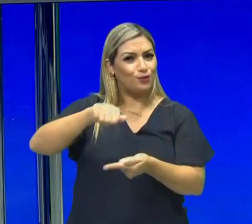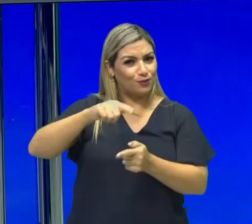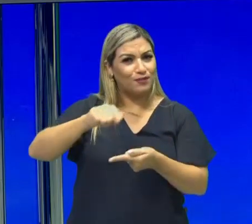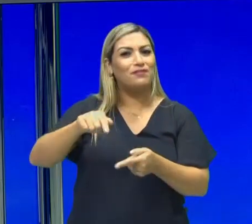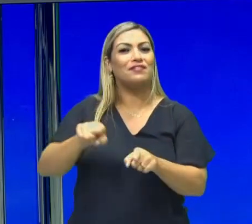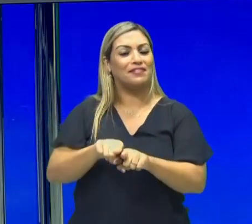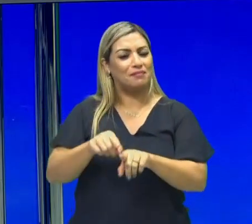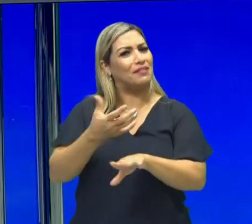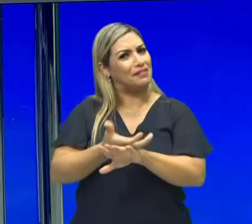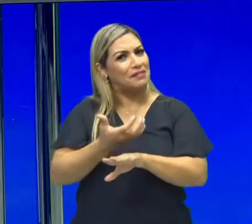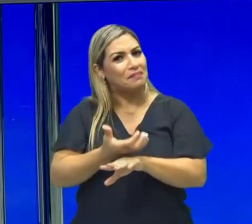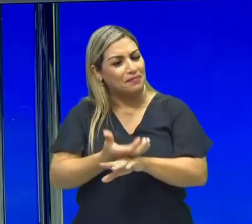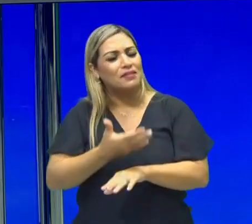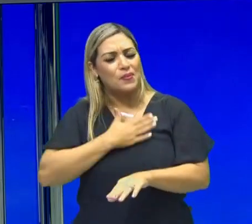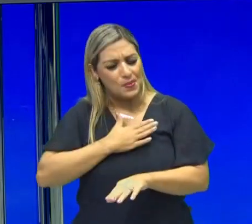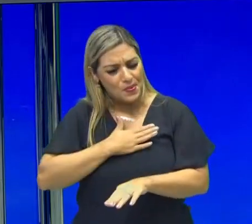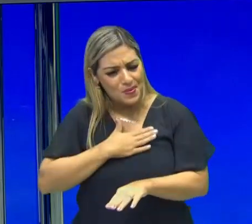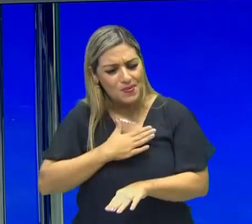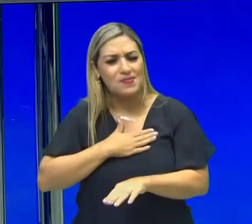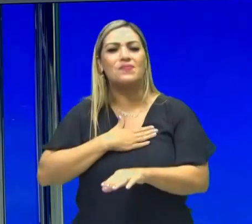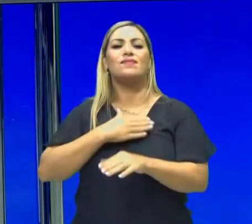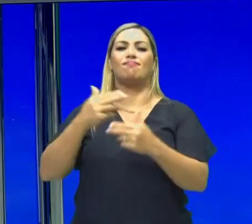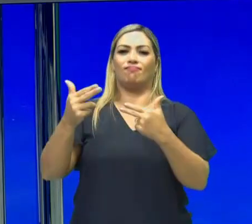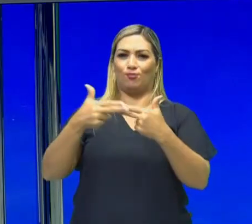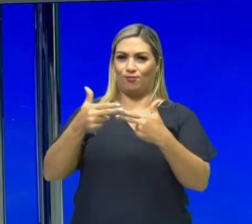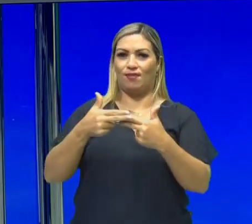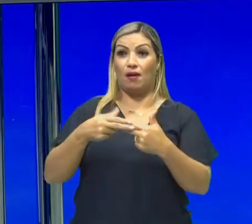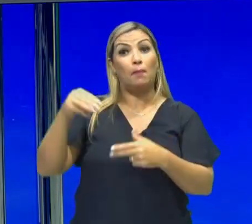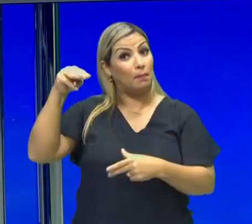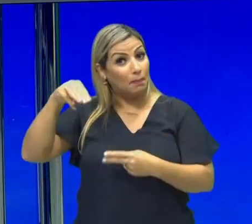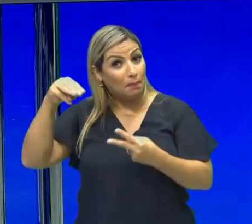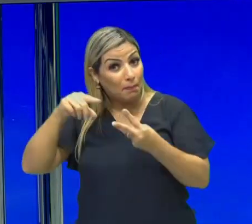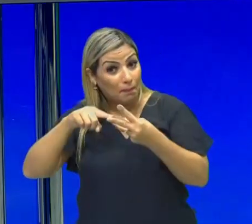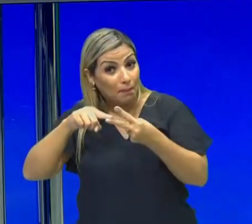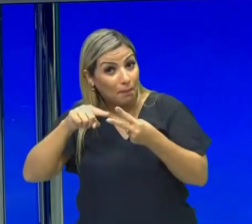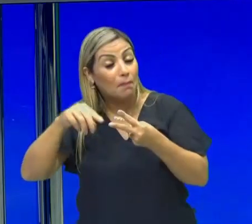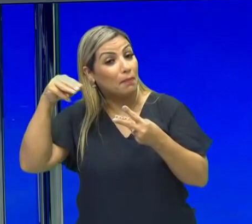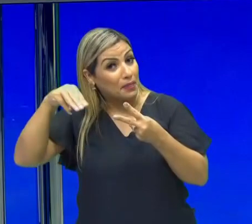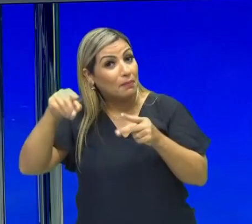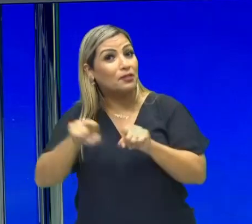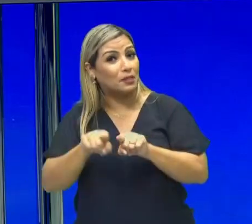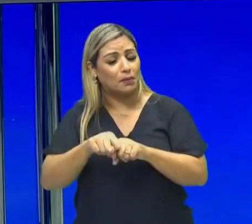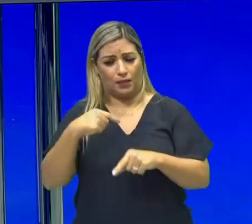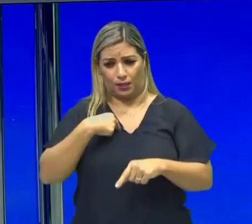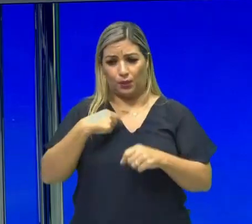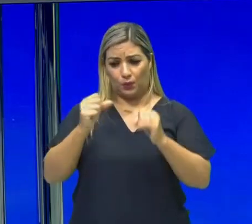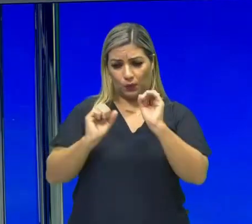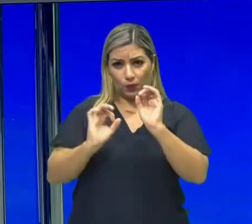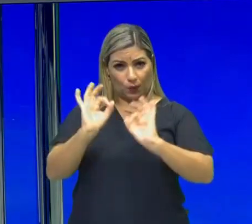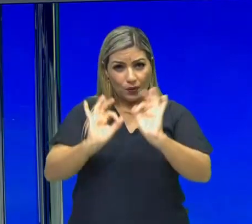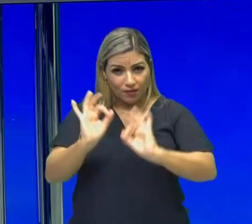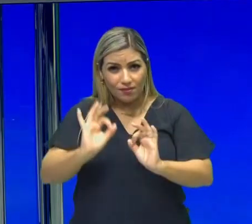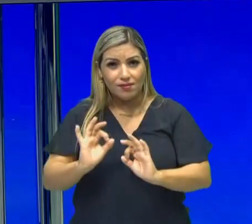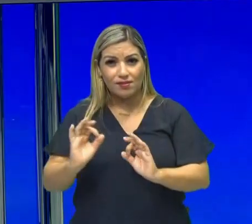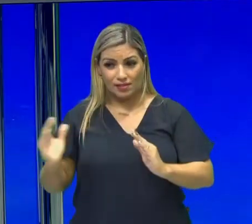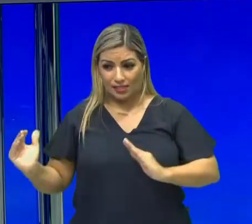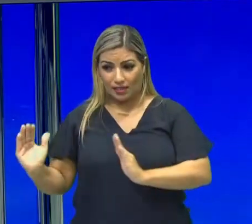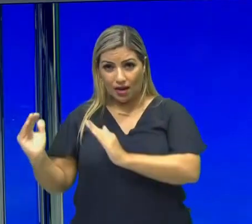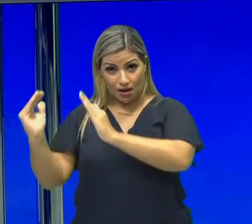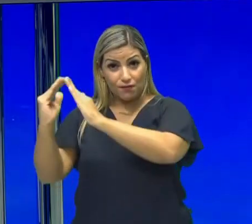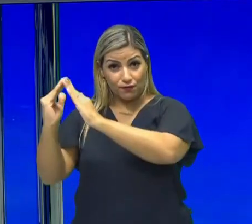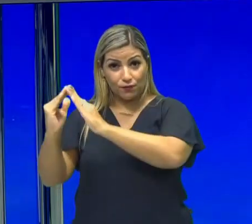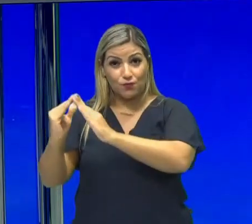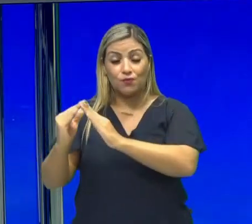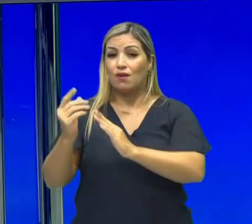geografia gosta muito de trabalhar com esse tipo de gráfico. A matemática também. Eu trabalho principalmente com esse gráfico, não é o único meio de trabalhar,